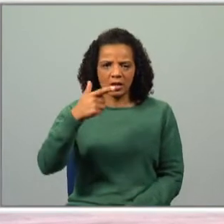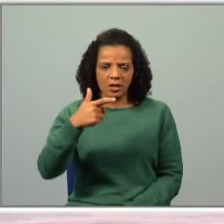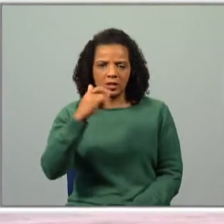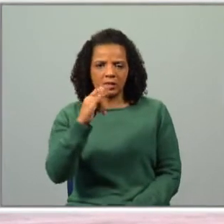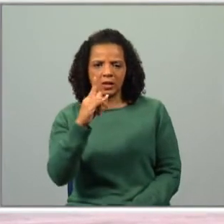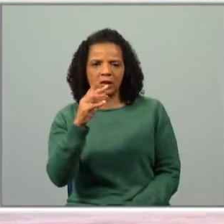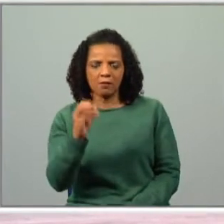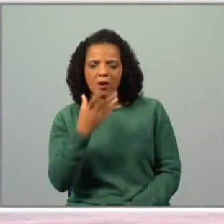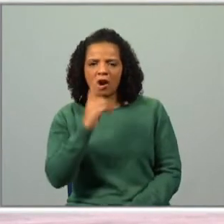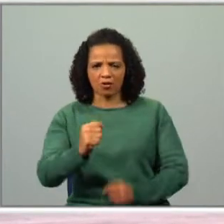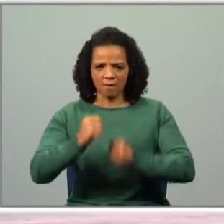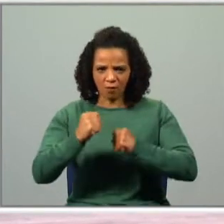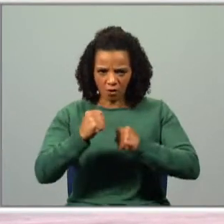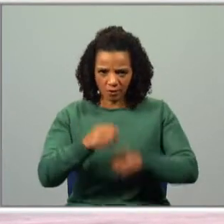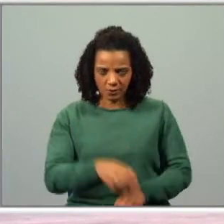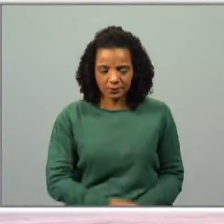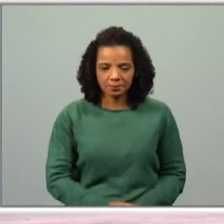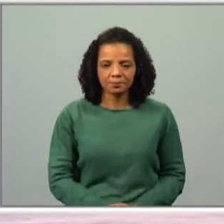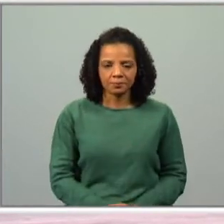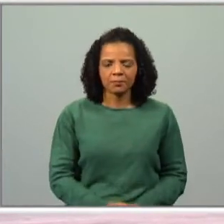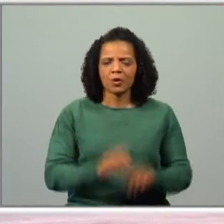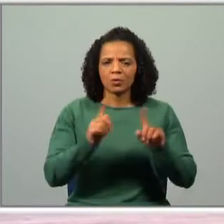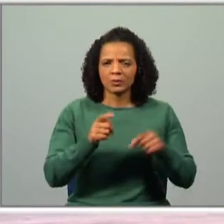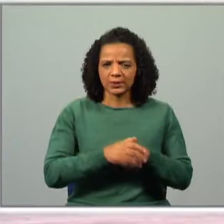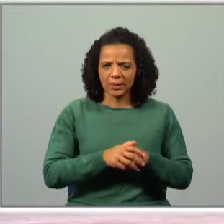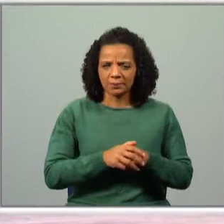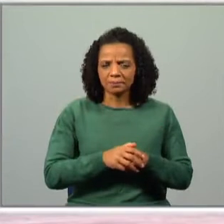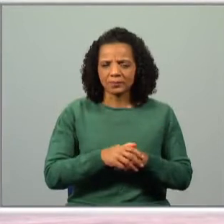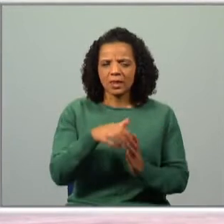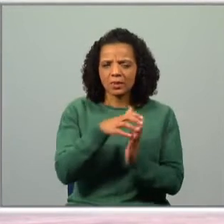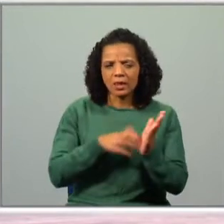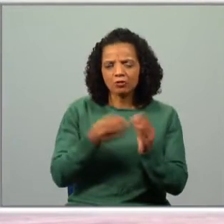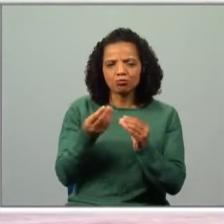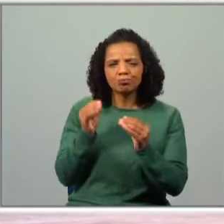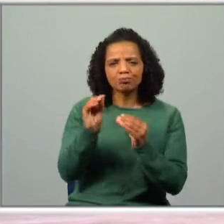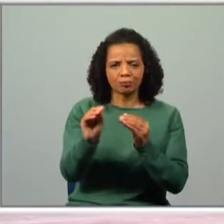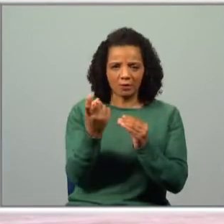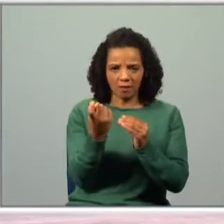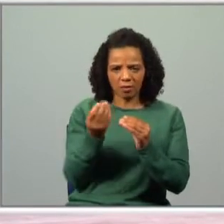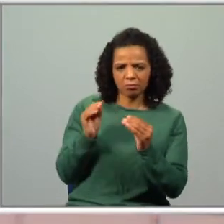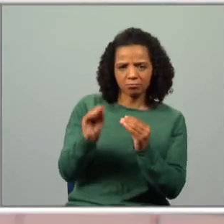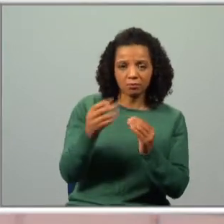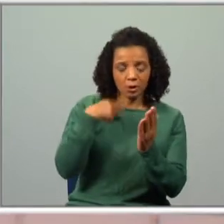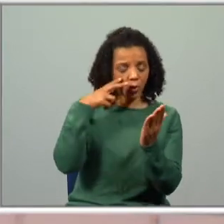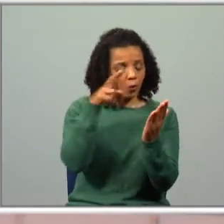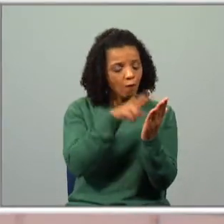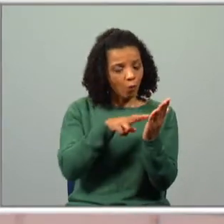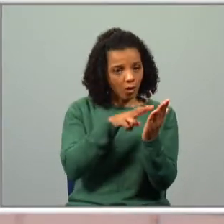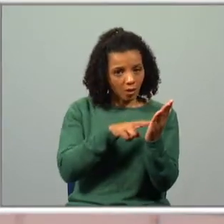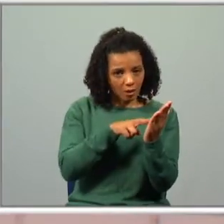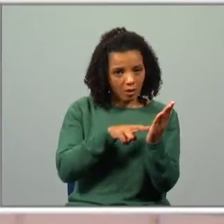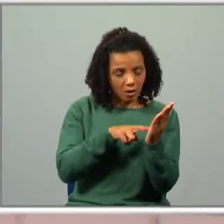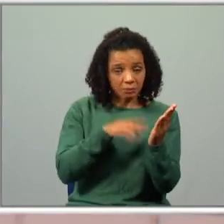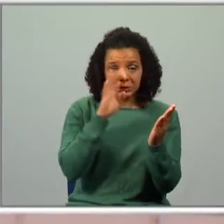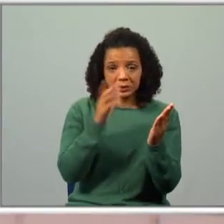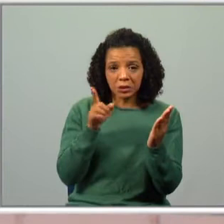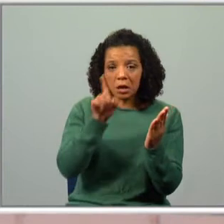E vamos começar por fazer, completar um texto. Eu vou ler-vos o texto. No local